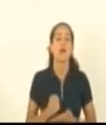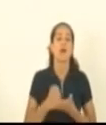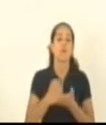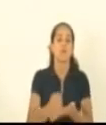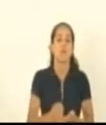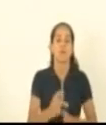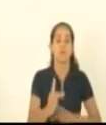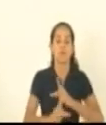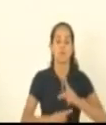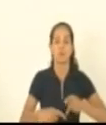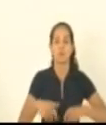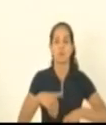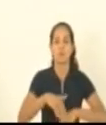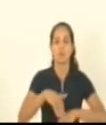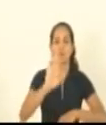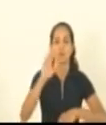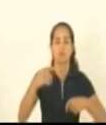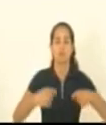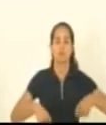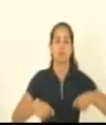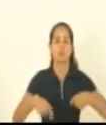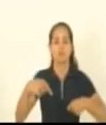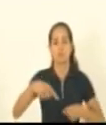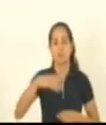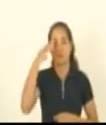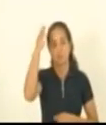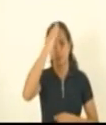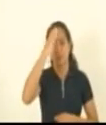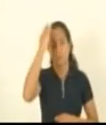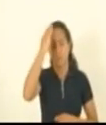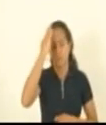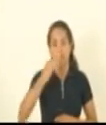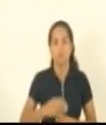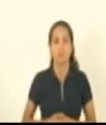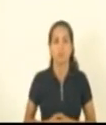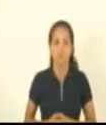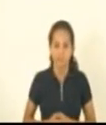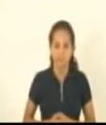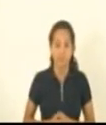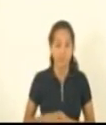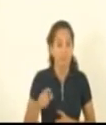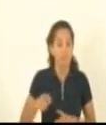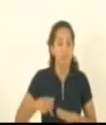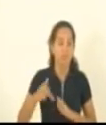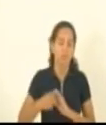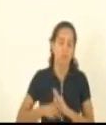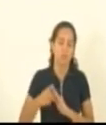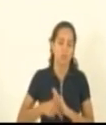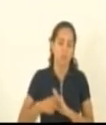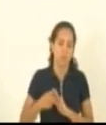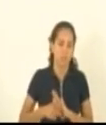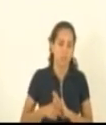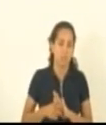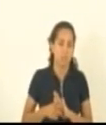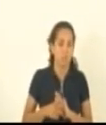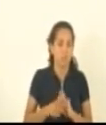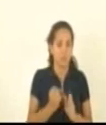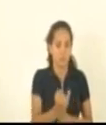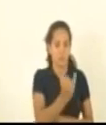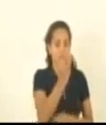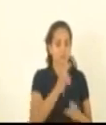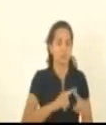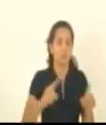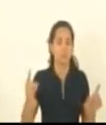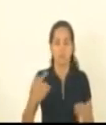necessitado necessitado do Espírito Santo tal a magnitude desse projeto mas infelizmente o